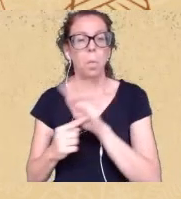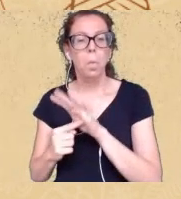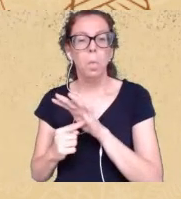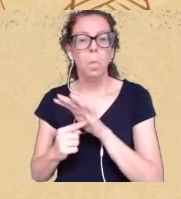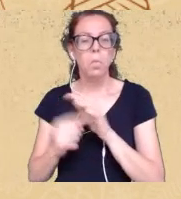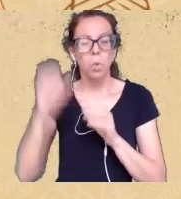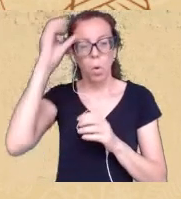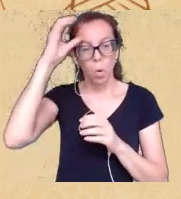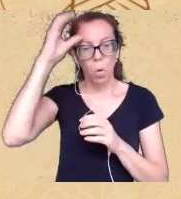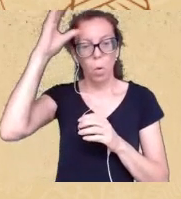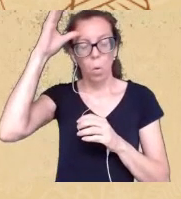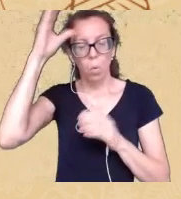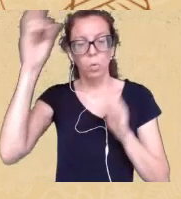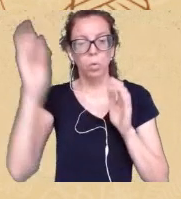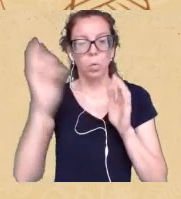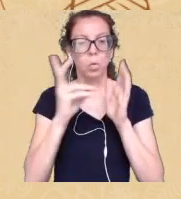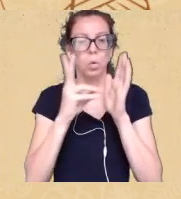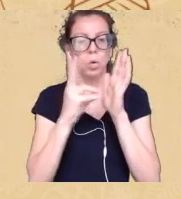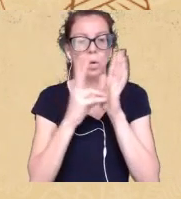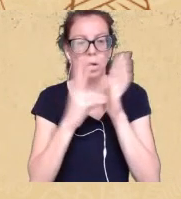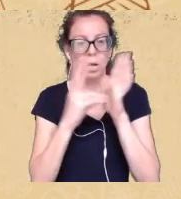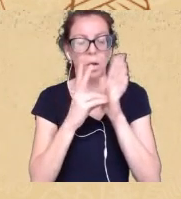indígenas havia